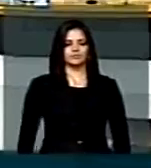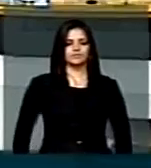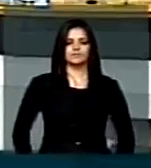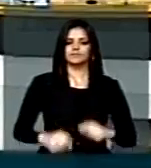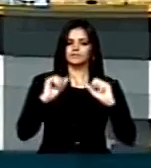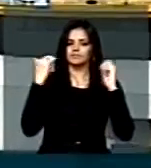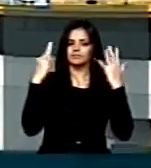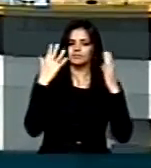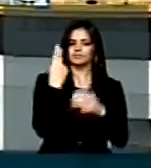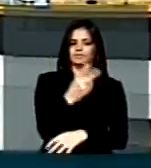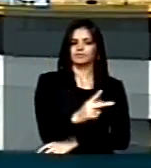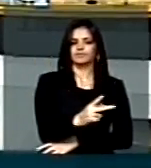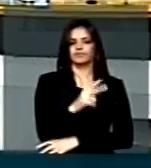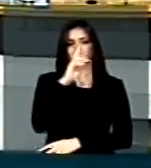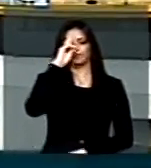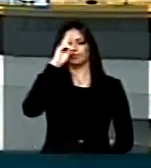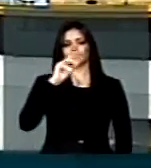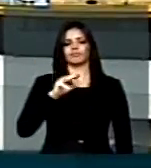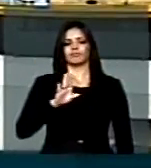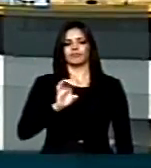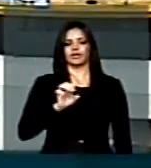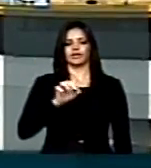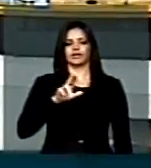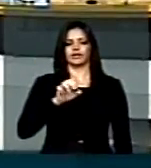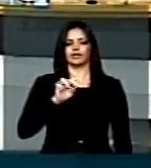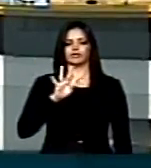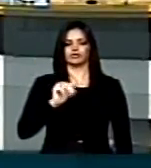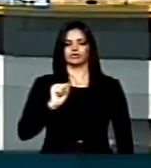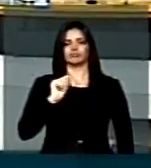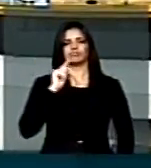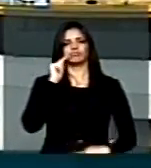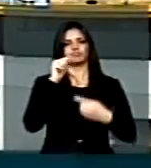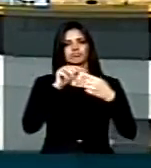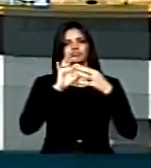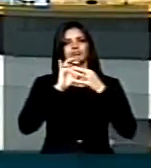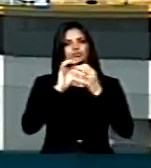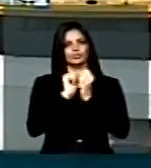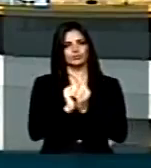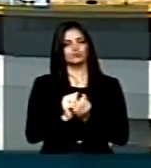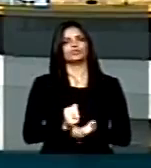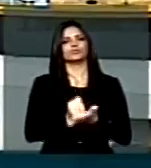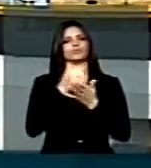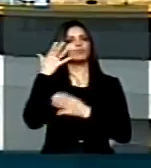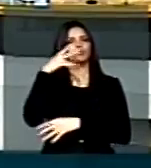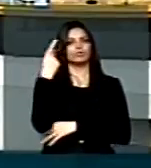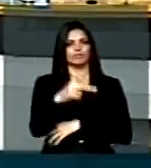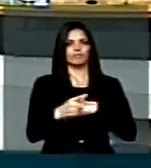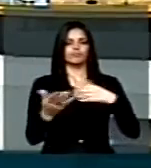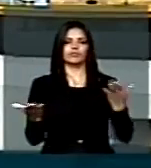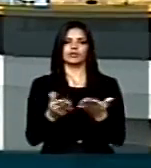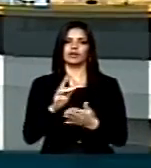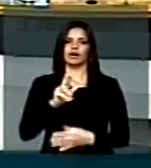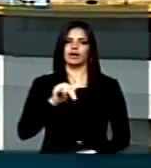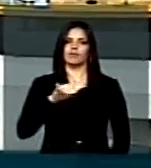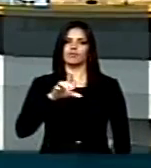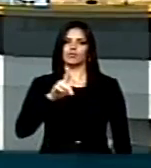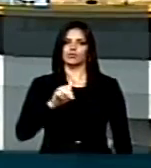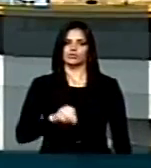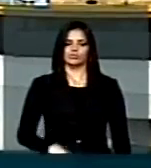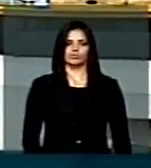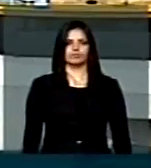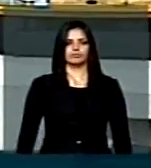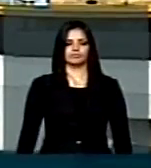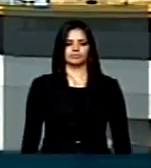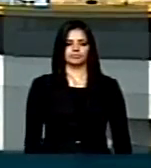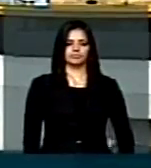Vossa Excelência, deputado ministro da Silva, essa presidência se associa ao vosso pronunciamento. Com a palavra o nobre deputado Raimundo Gomes de Matos. A